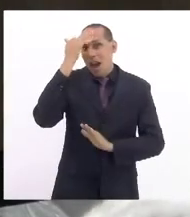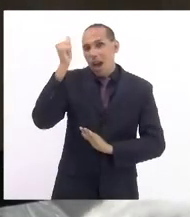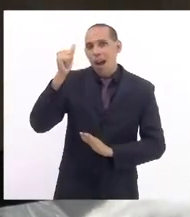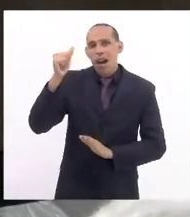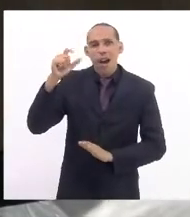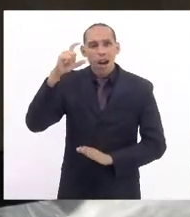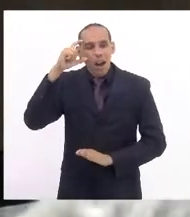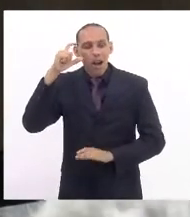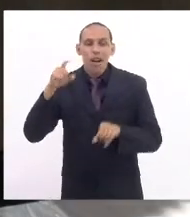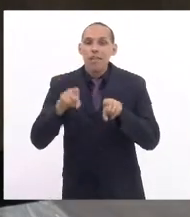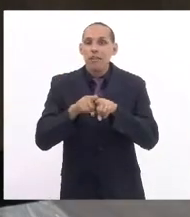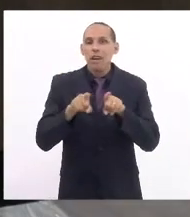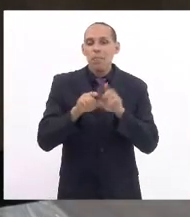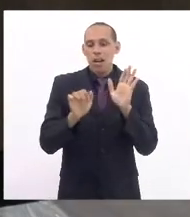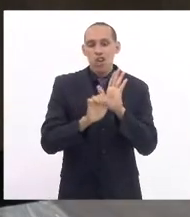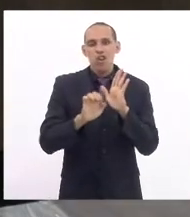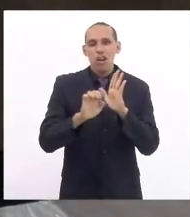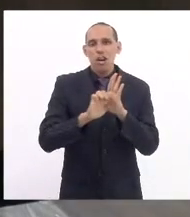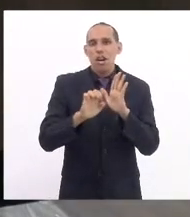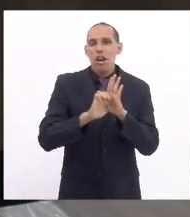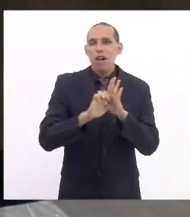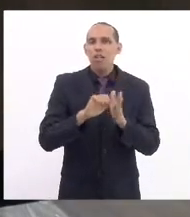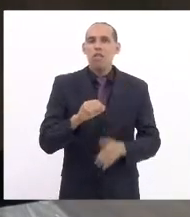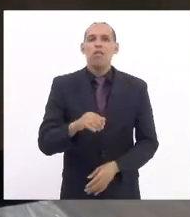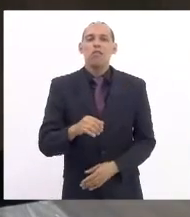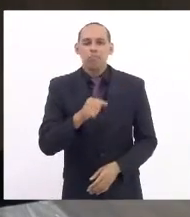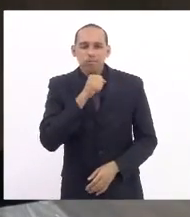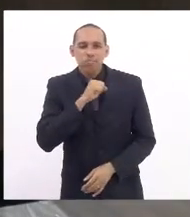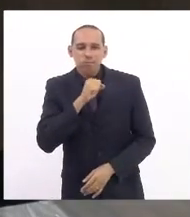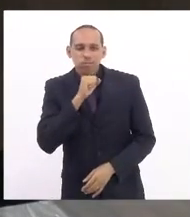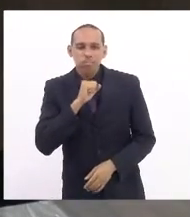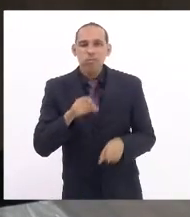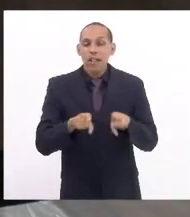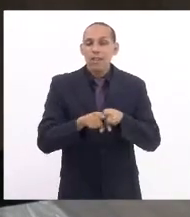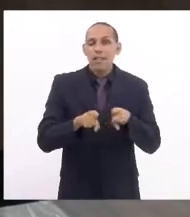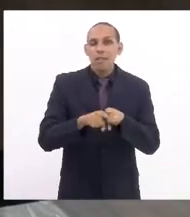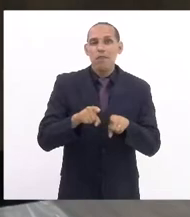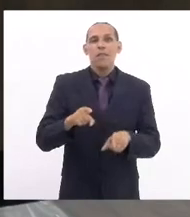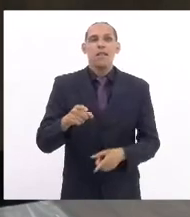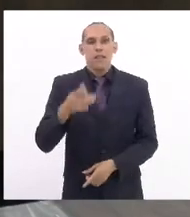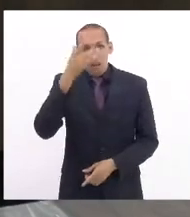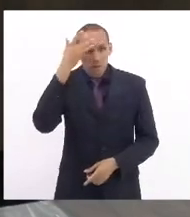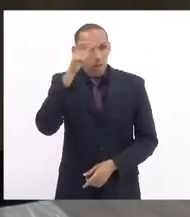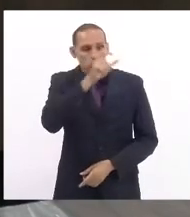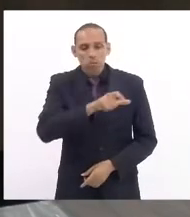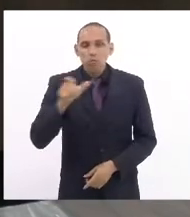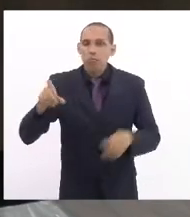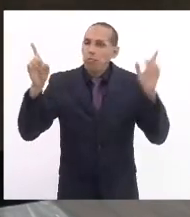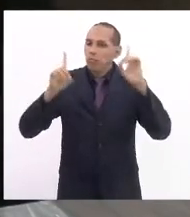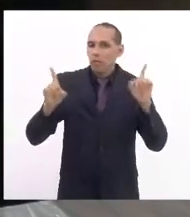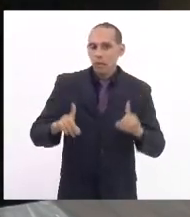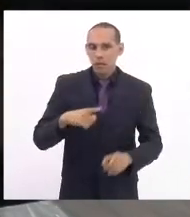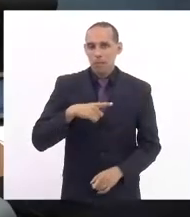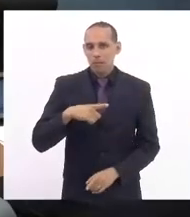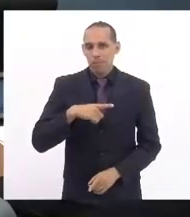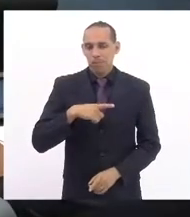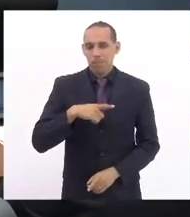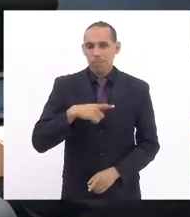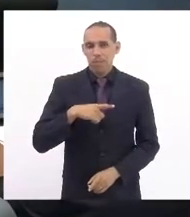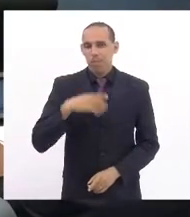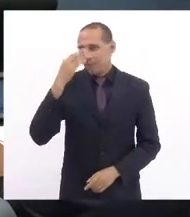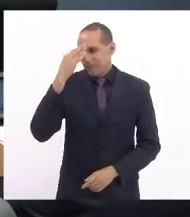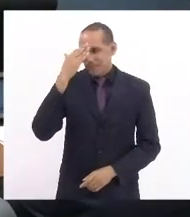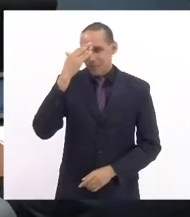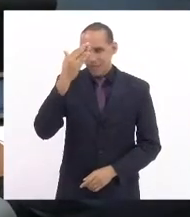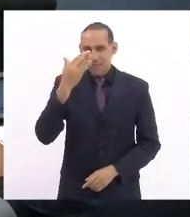e o estatuto da inclusão da pessoa com deficiência. Diante disso, o nosso parecer é favorável. Obrigada, deputada Marta